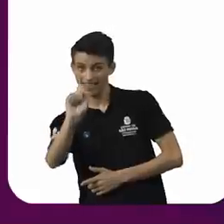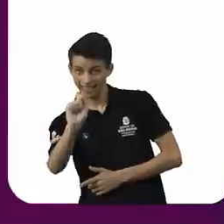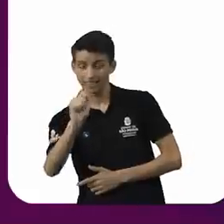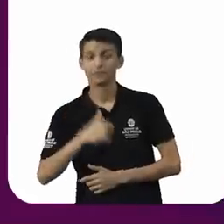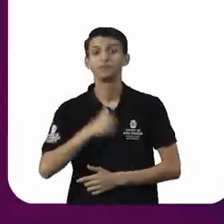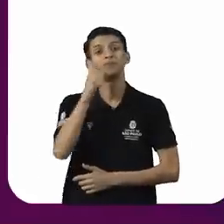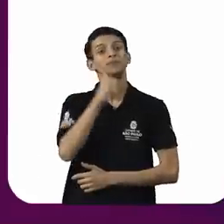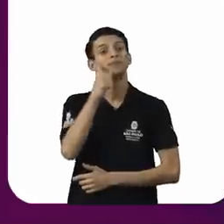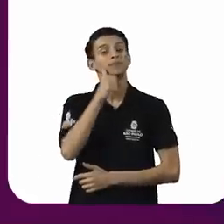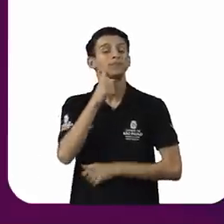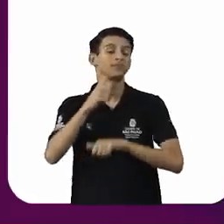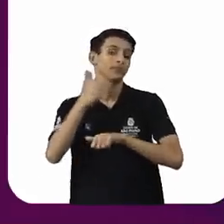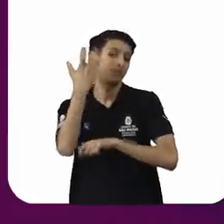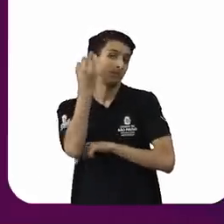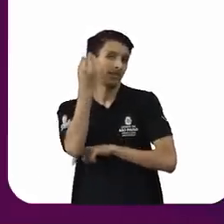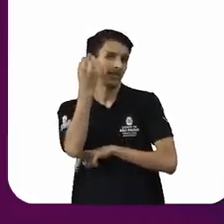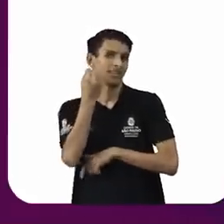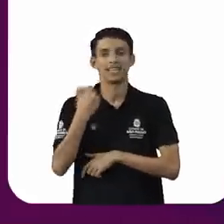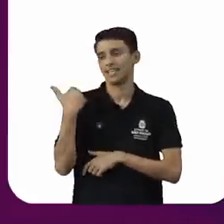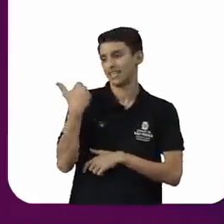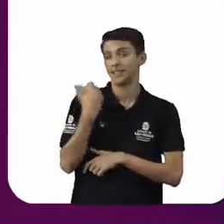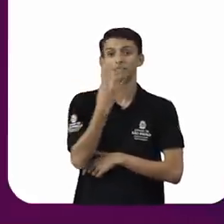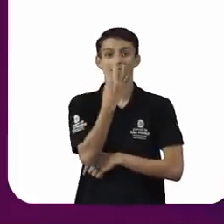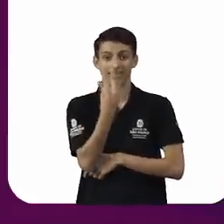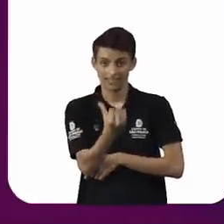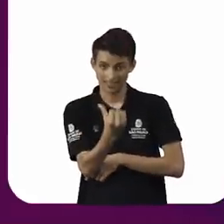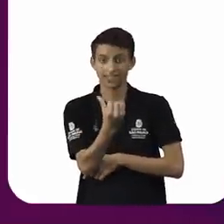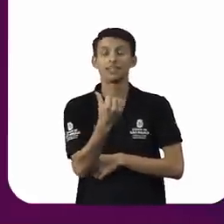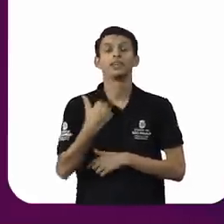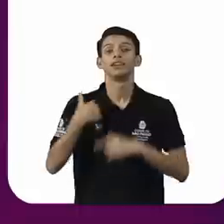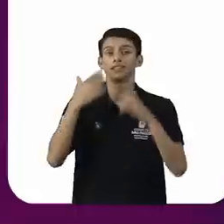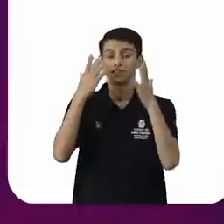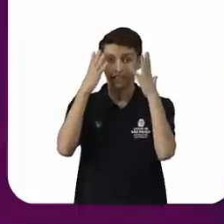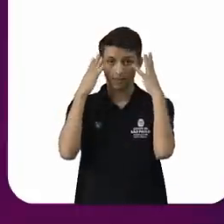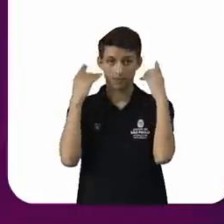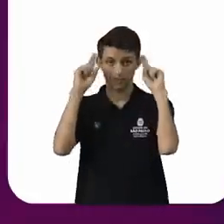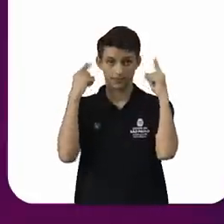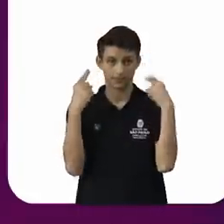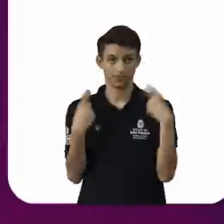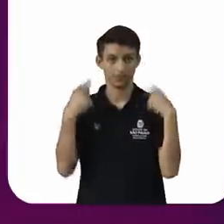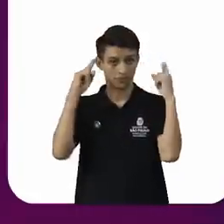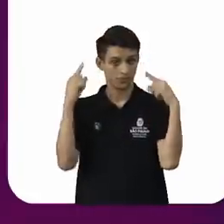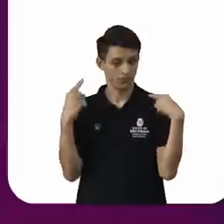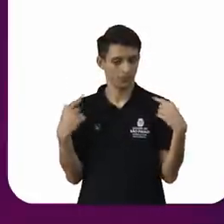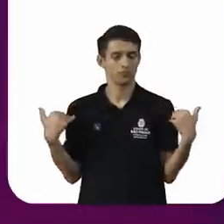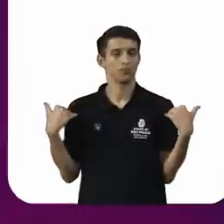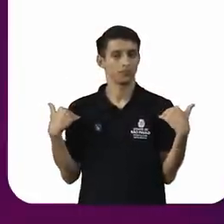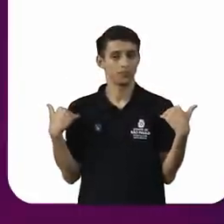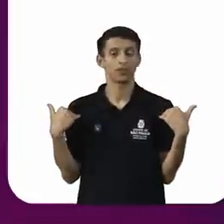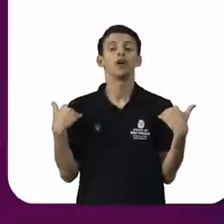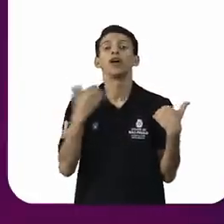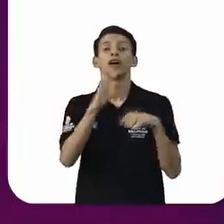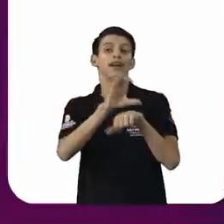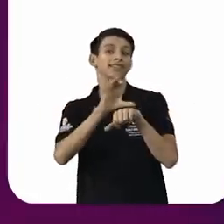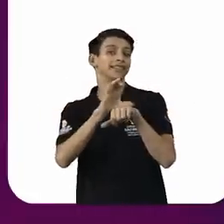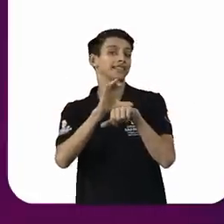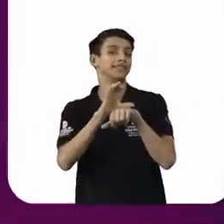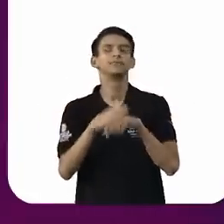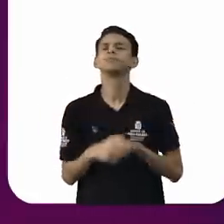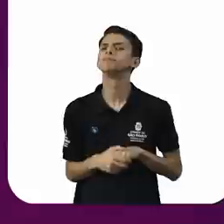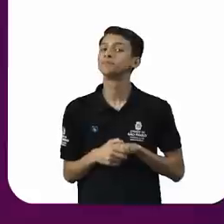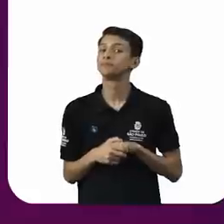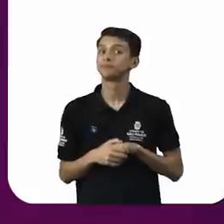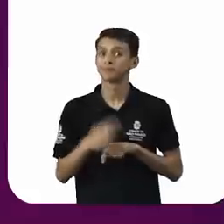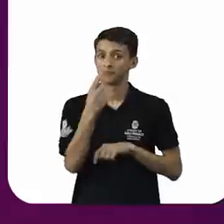branca, tenho 46 anos, meu cabelo é crespo, na altura do ombro, na cor castanha. E os meus